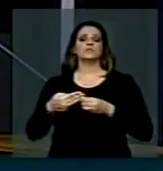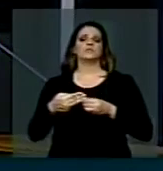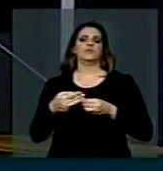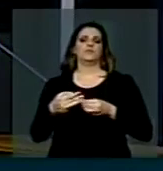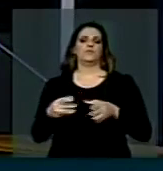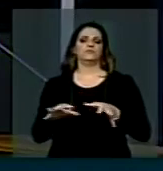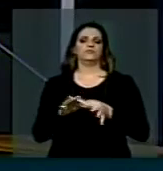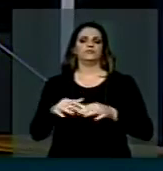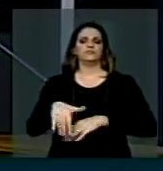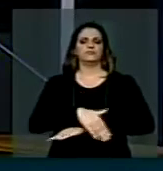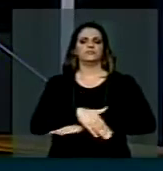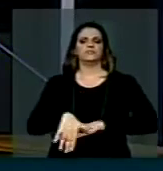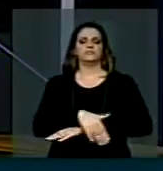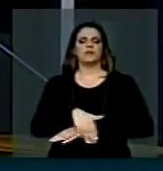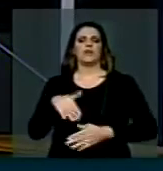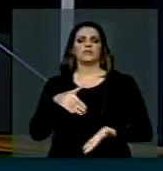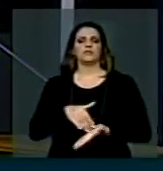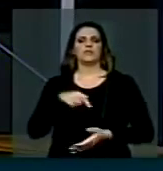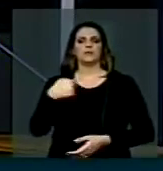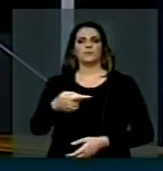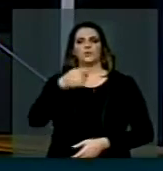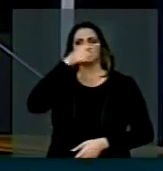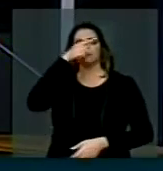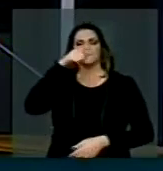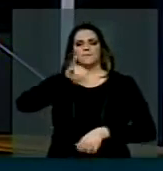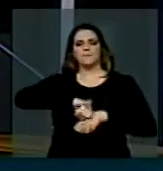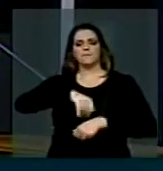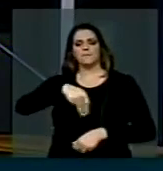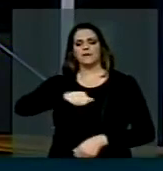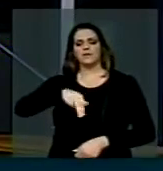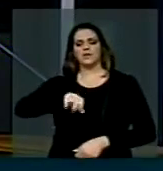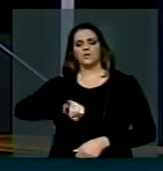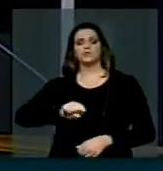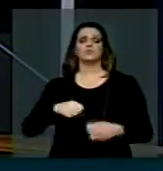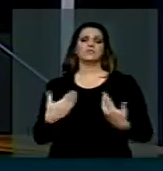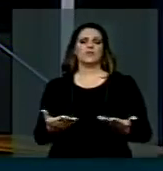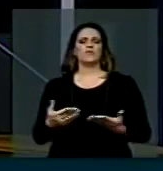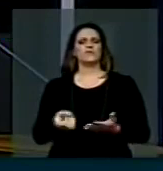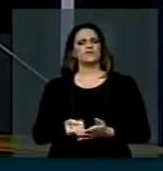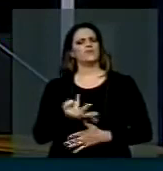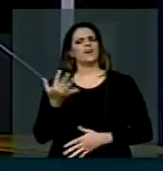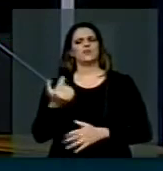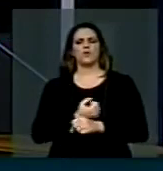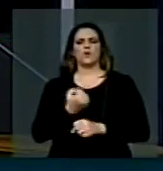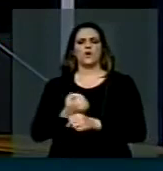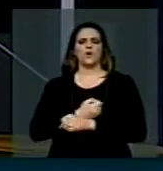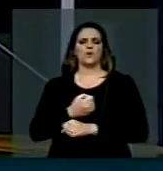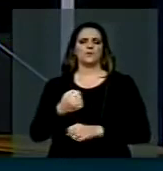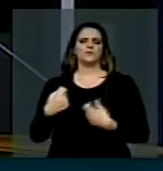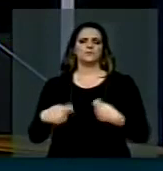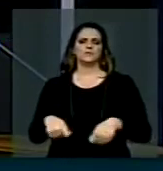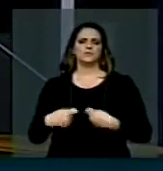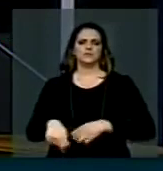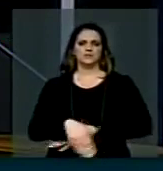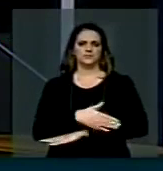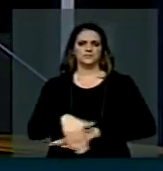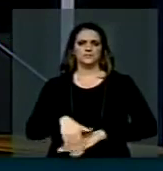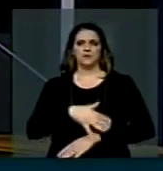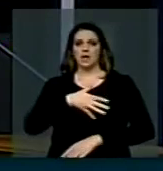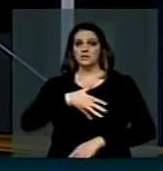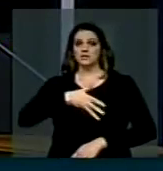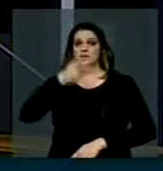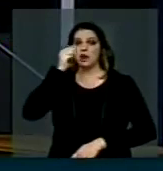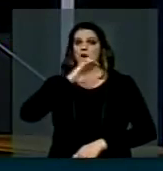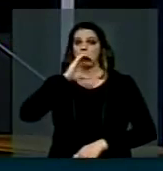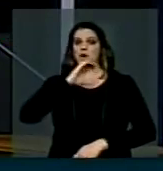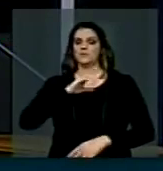Dourado, para depois interligar com Manaus. Então, são muitas obras de infraestrutura rodoviária que nós precisamos acelerar